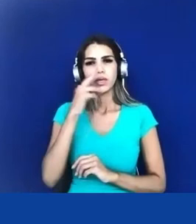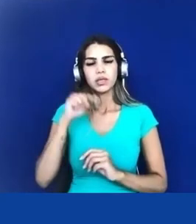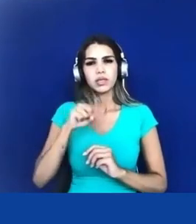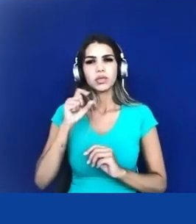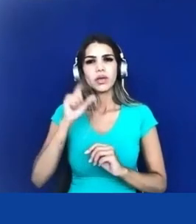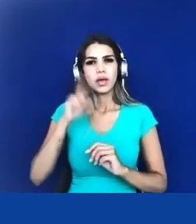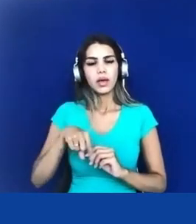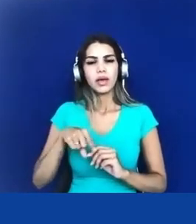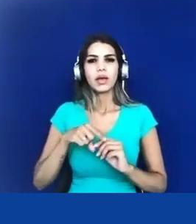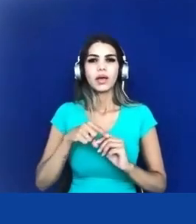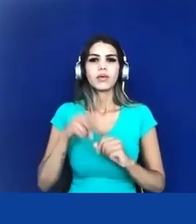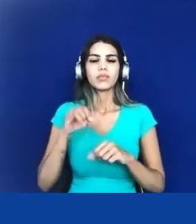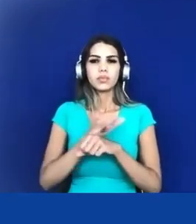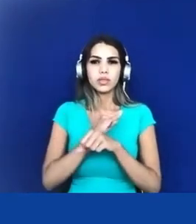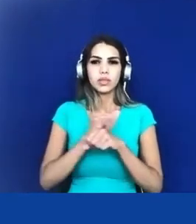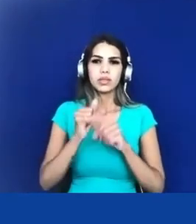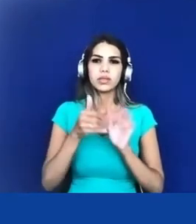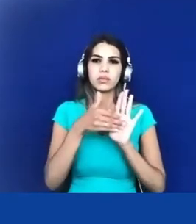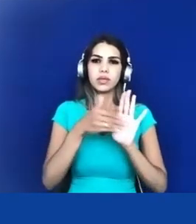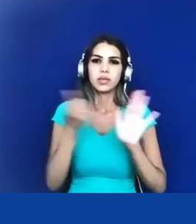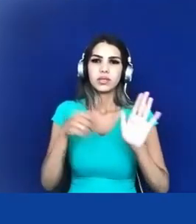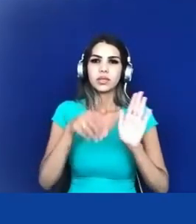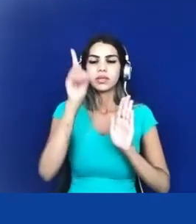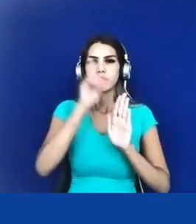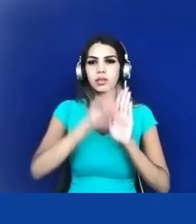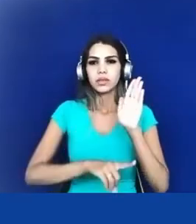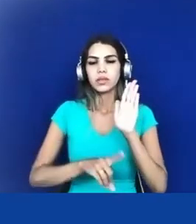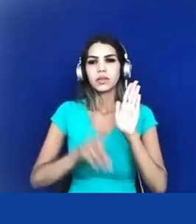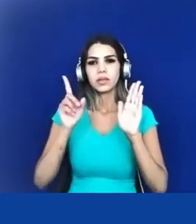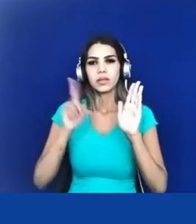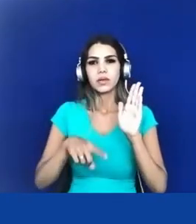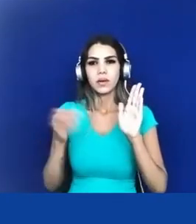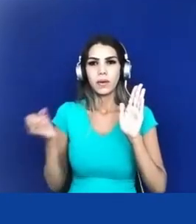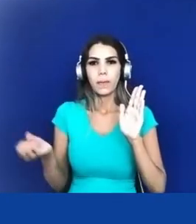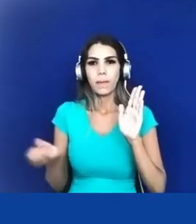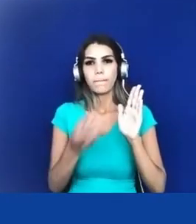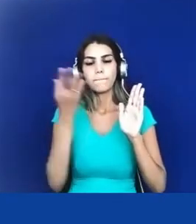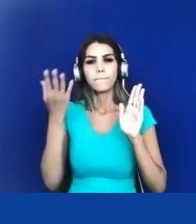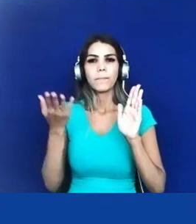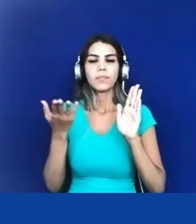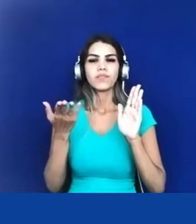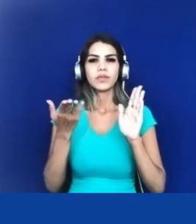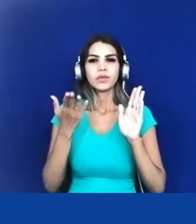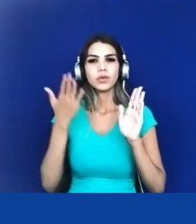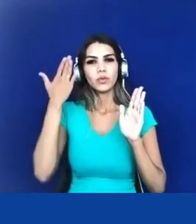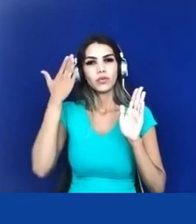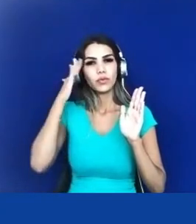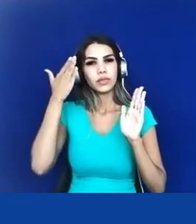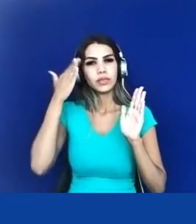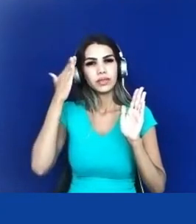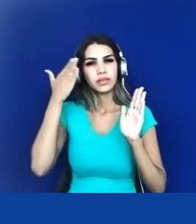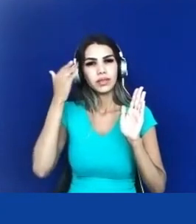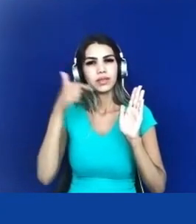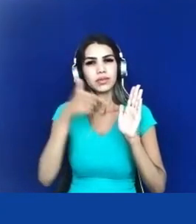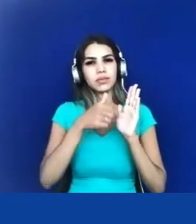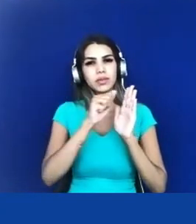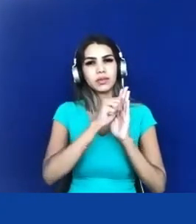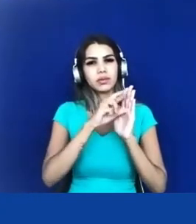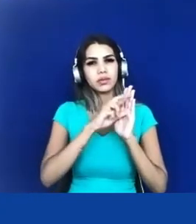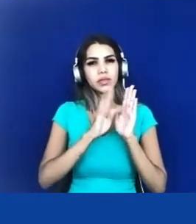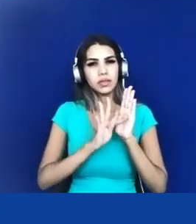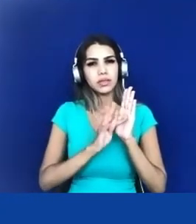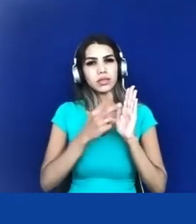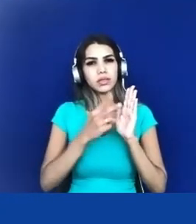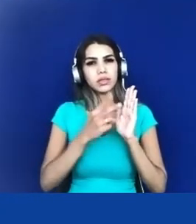direitos que é essa nova né interpretação desse artigo e aí